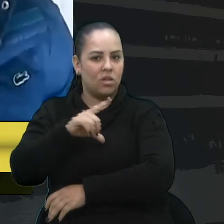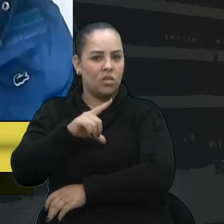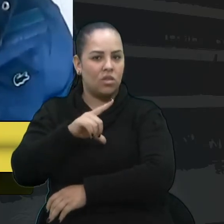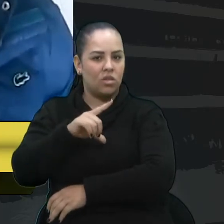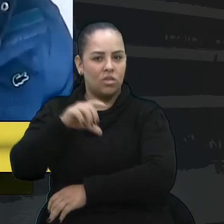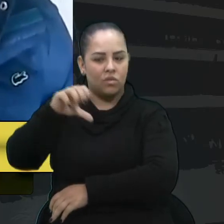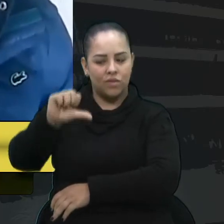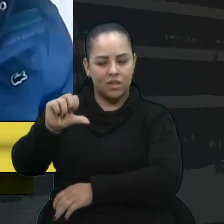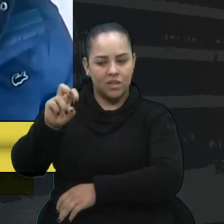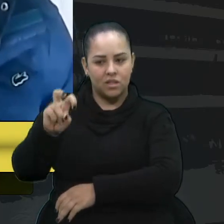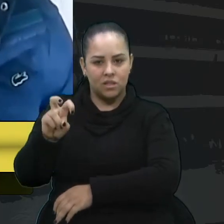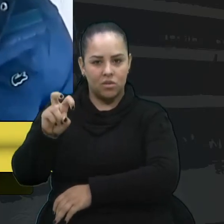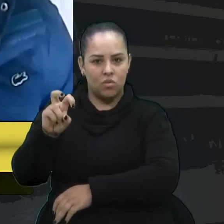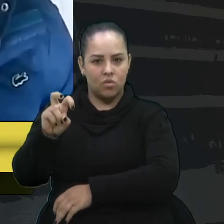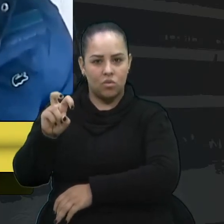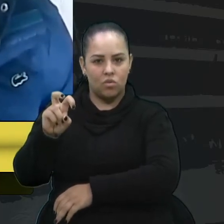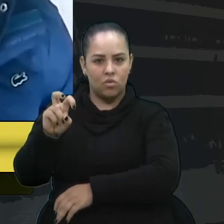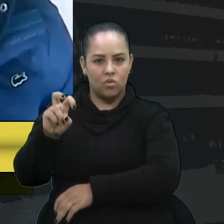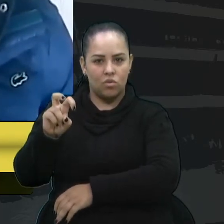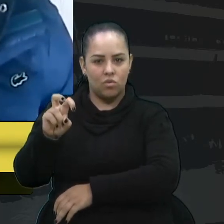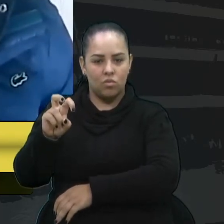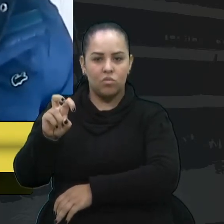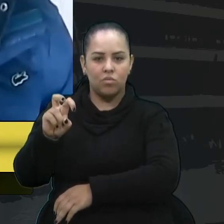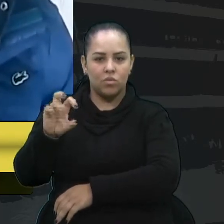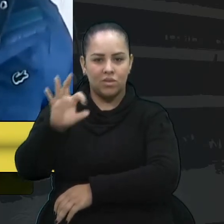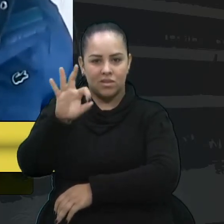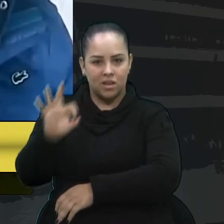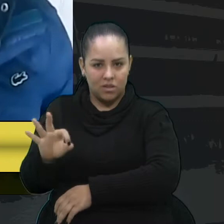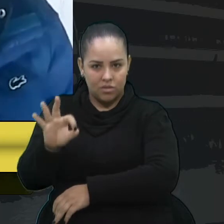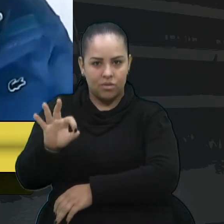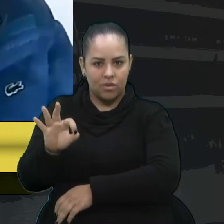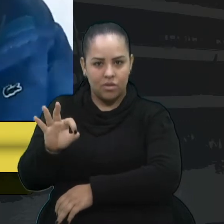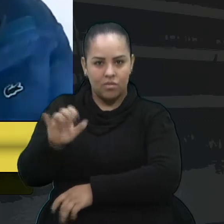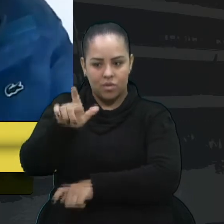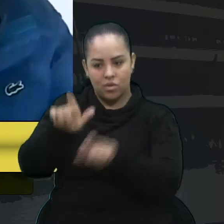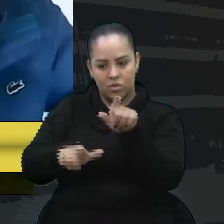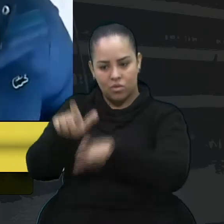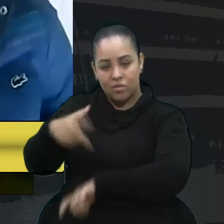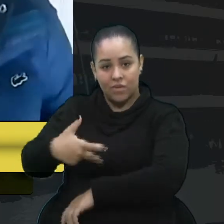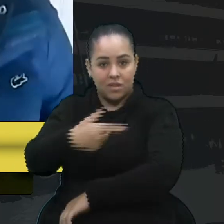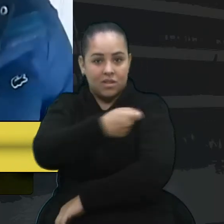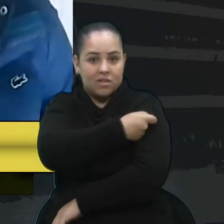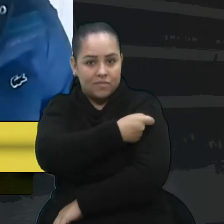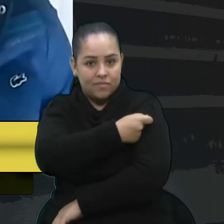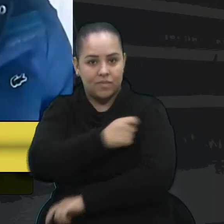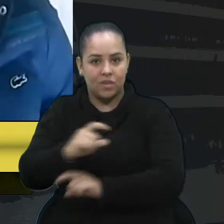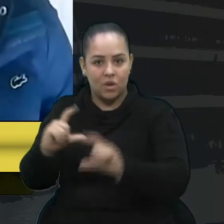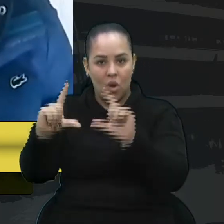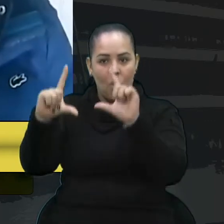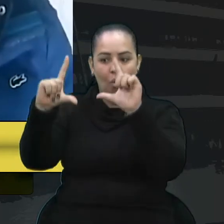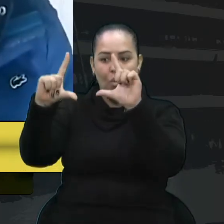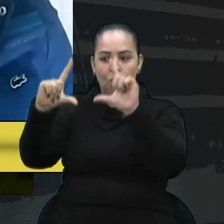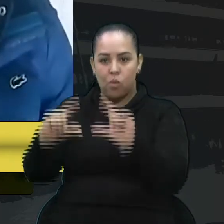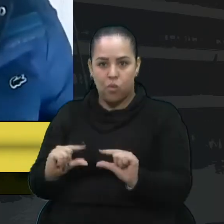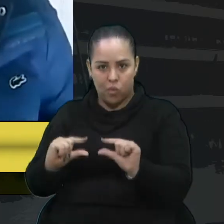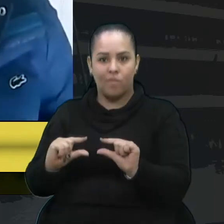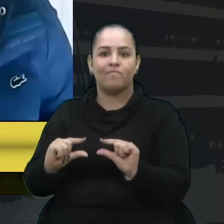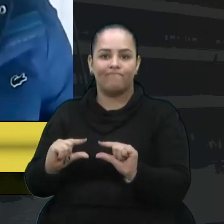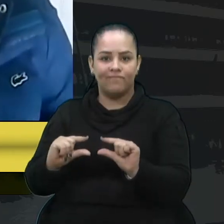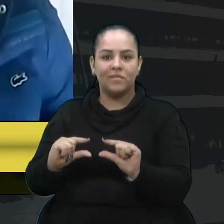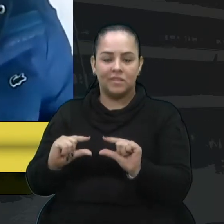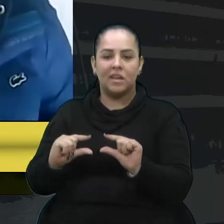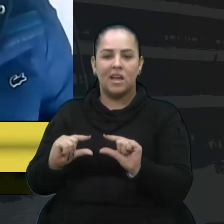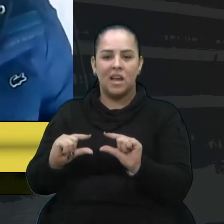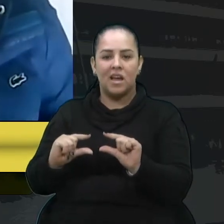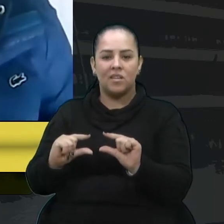95.7% da população foi vacinada e reduziu muito, muito as internações.